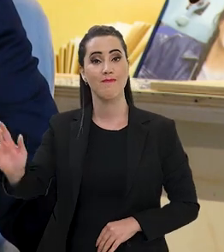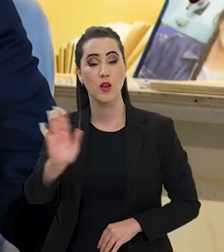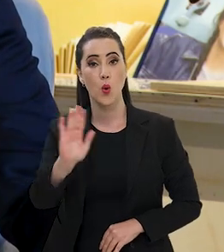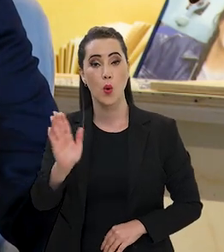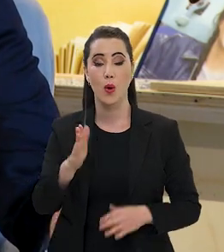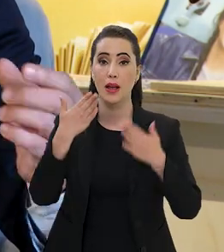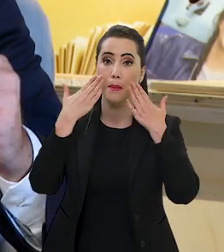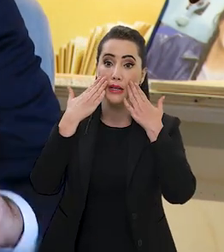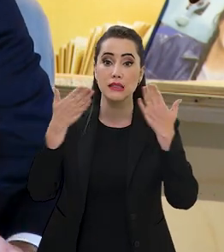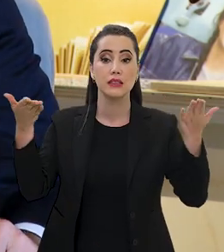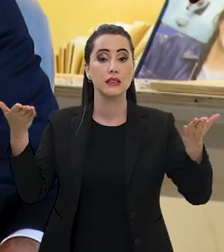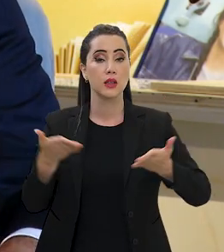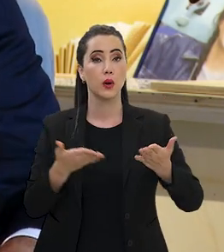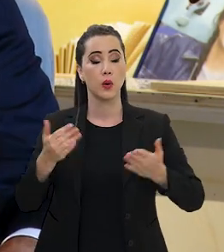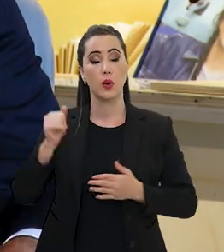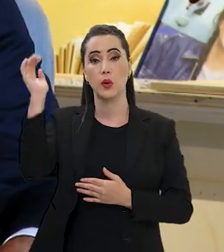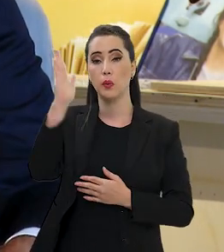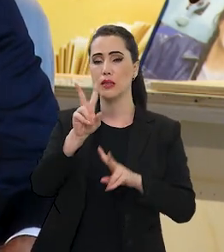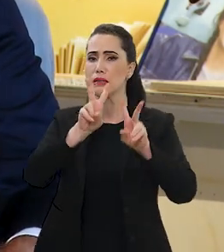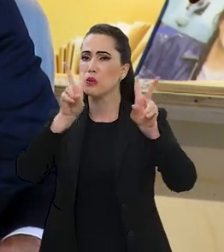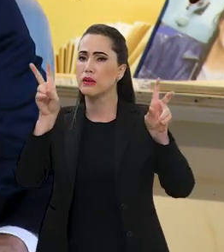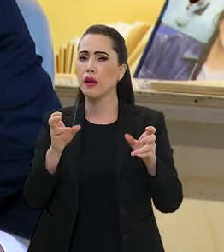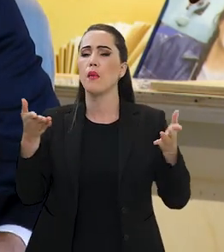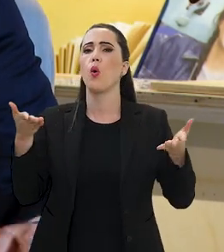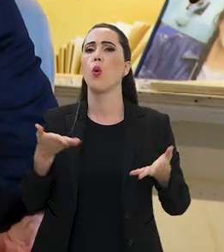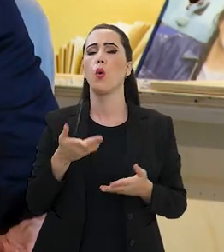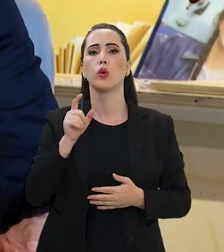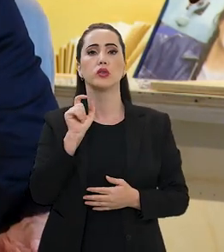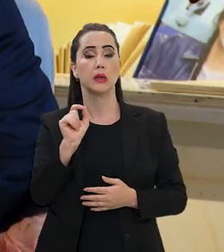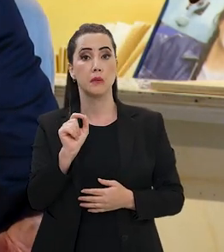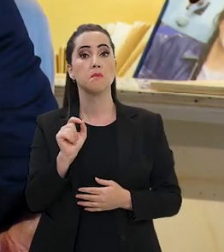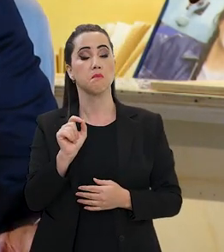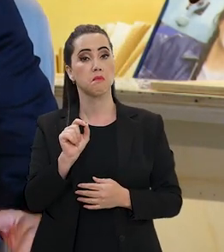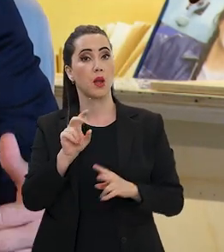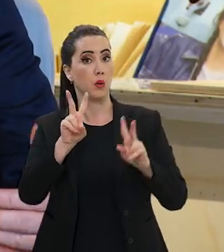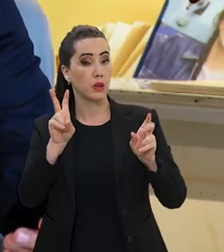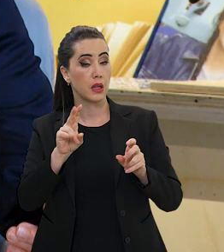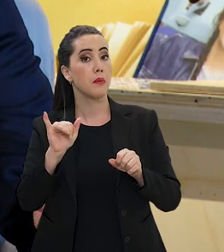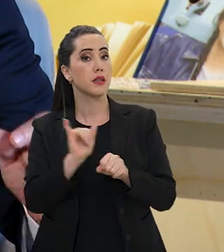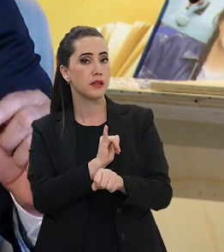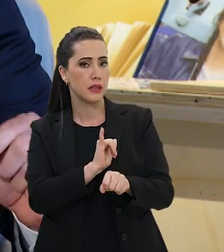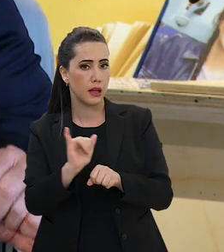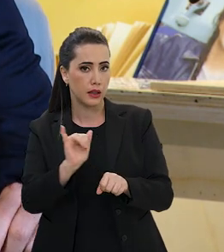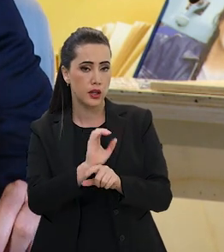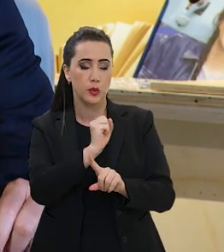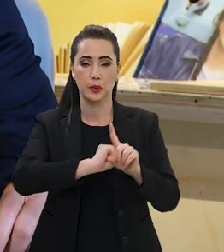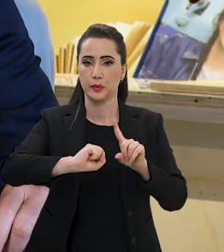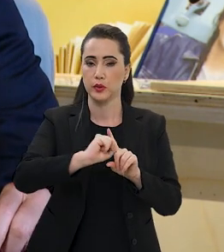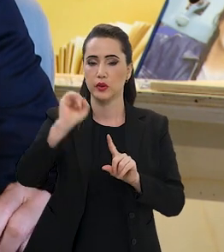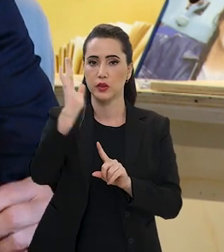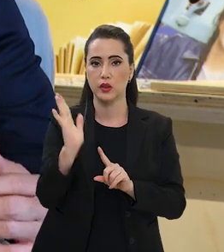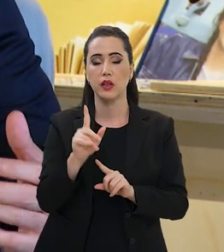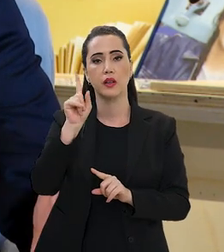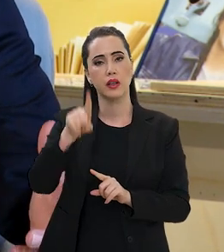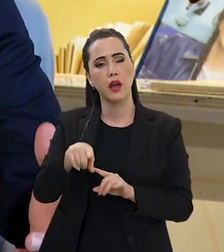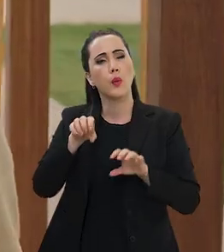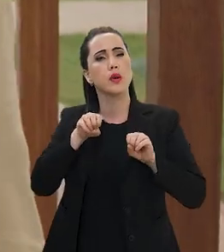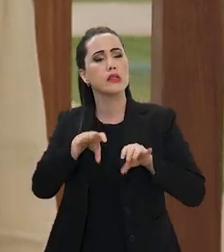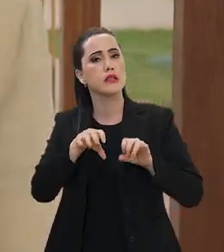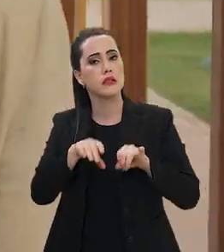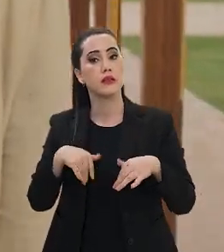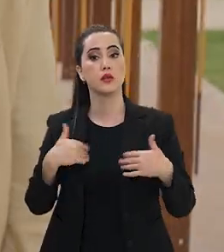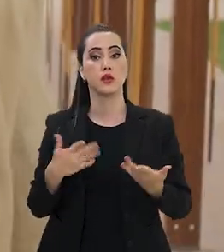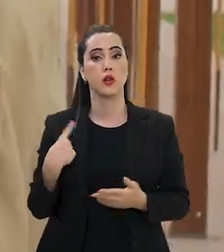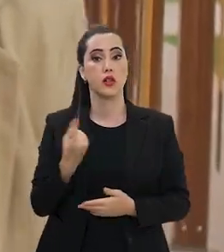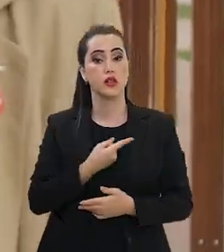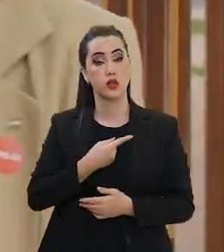Olá, está no ar mais um Brasil em Pauta com um tema considerado estratégico para a sociedade brasileira, que é a educação.